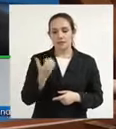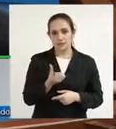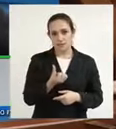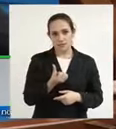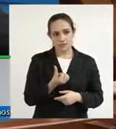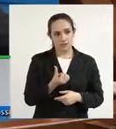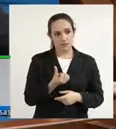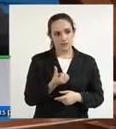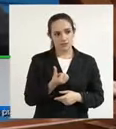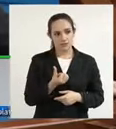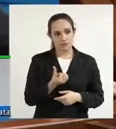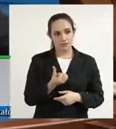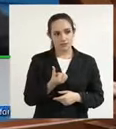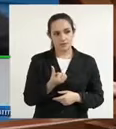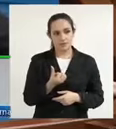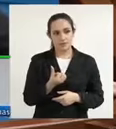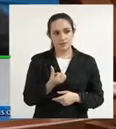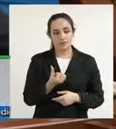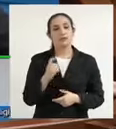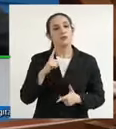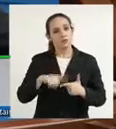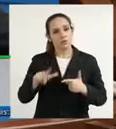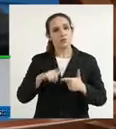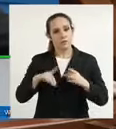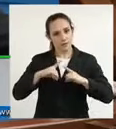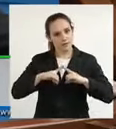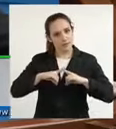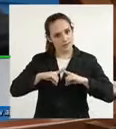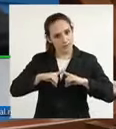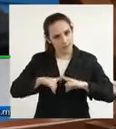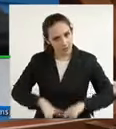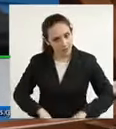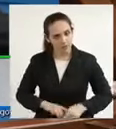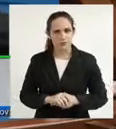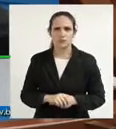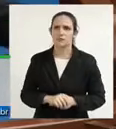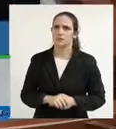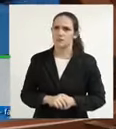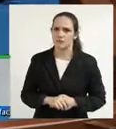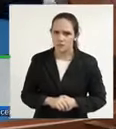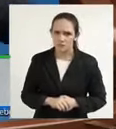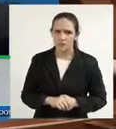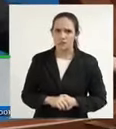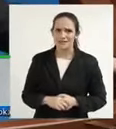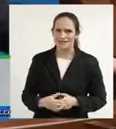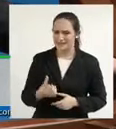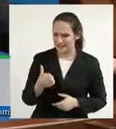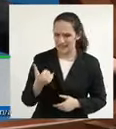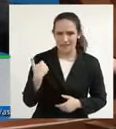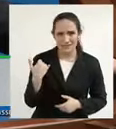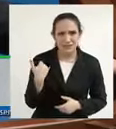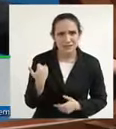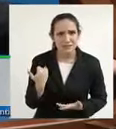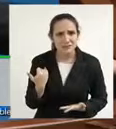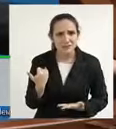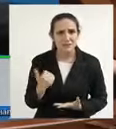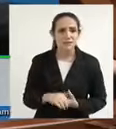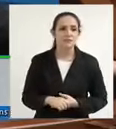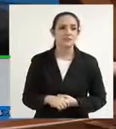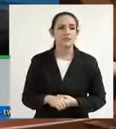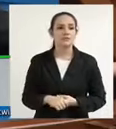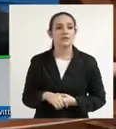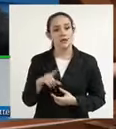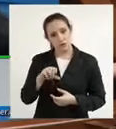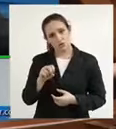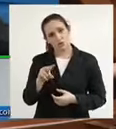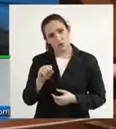problemas de depressão. Então, seis anos de idade, atendido pelo